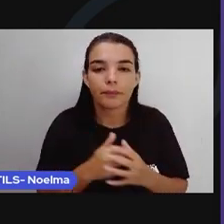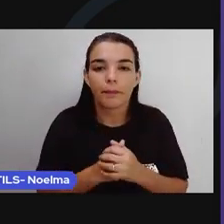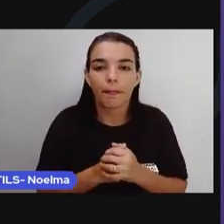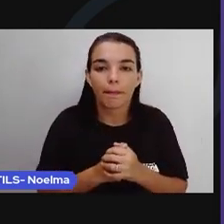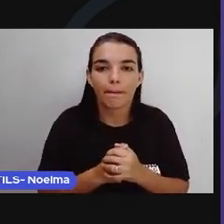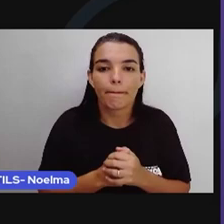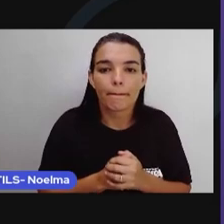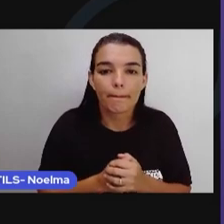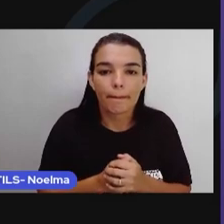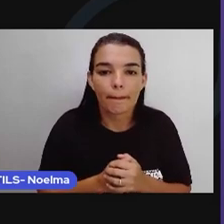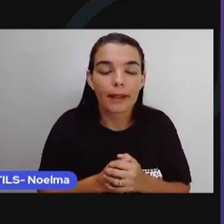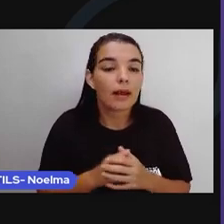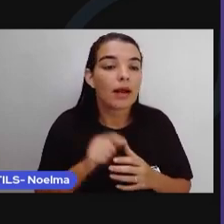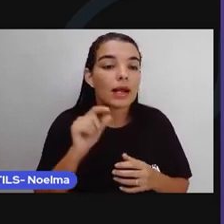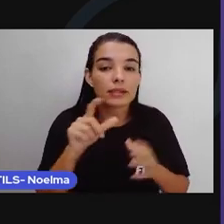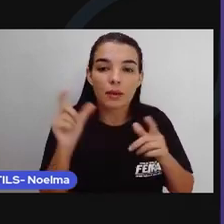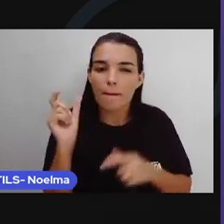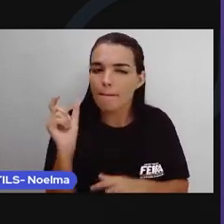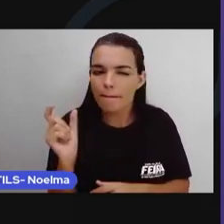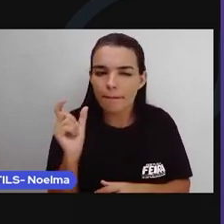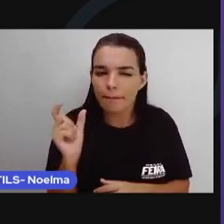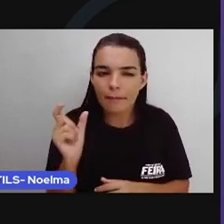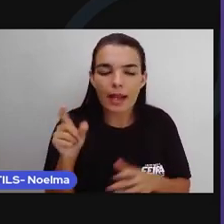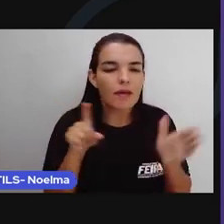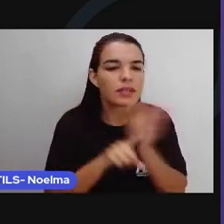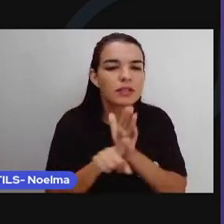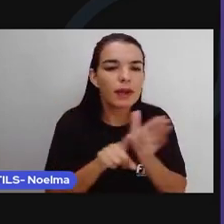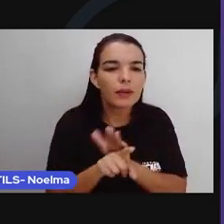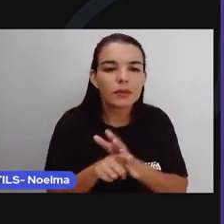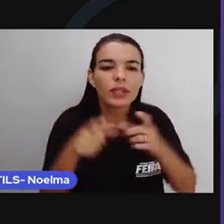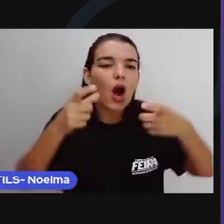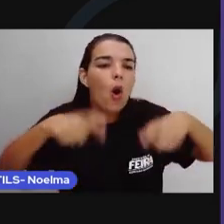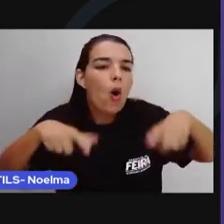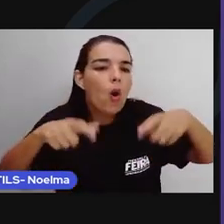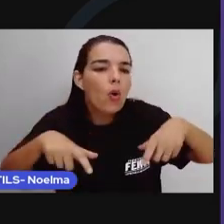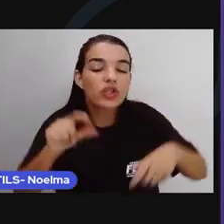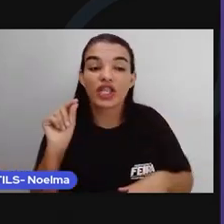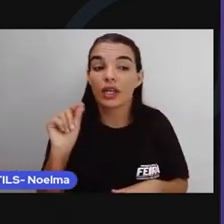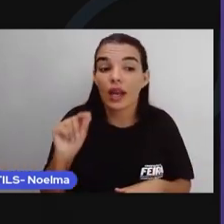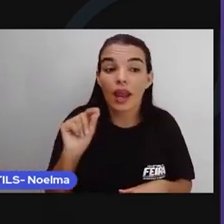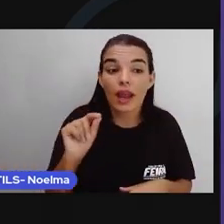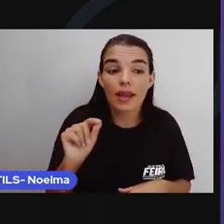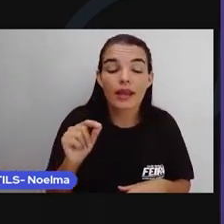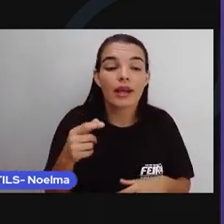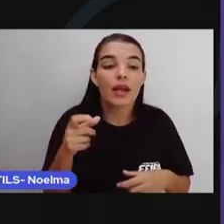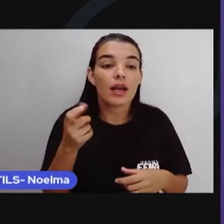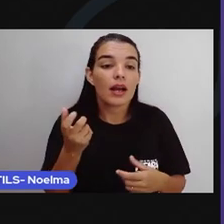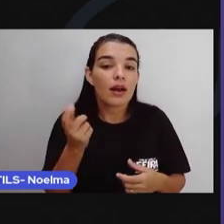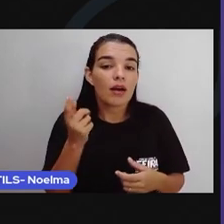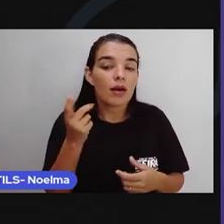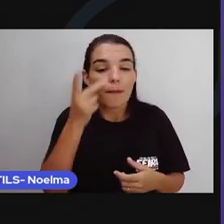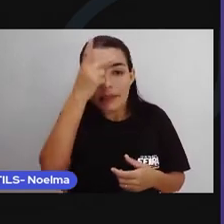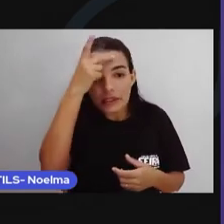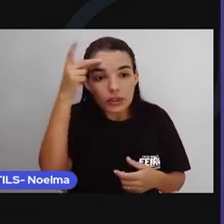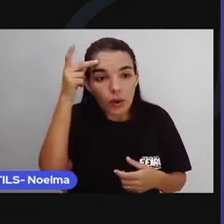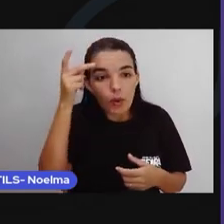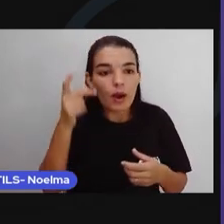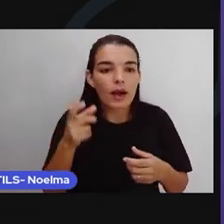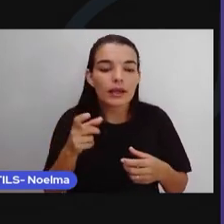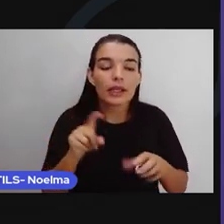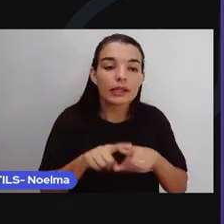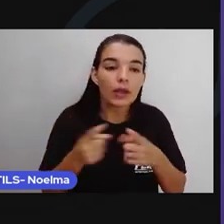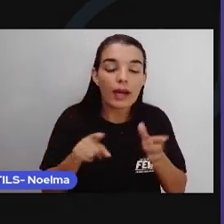Quem? Como? Por quê? Aquelas perguntas todas que eu fiz, né? Quem? Como? Por quê? Onde? O quê? Tá certo? Essas perguntas vão